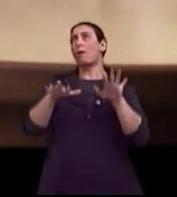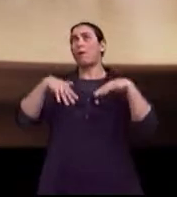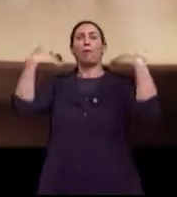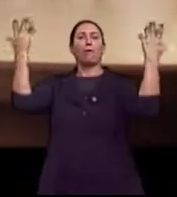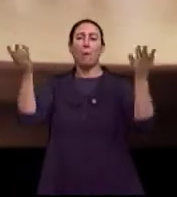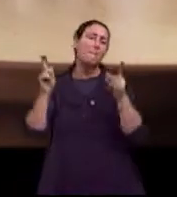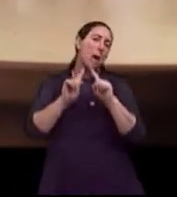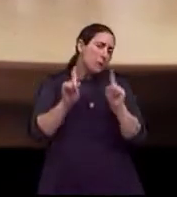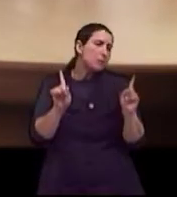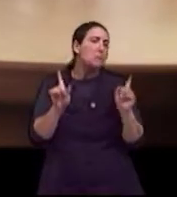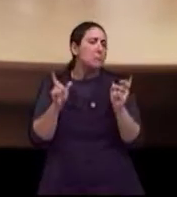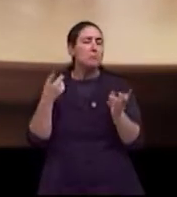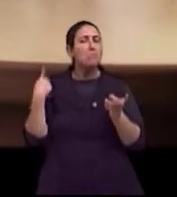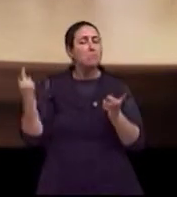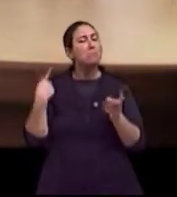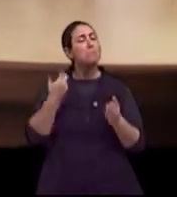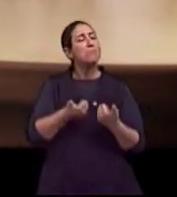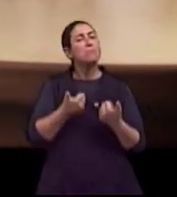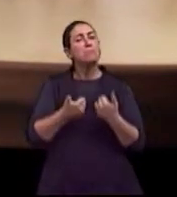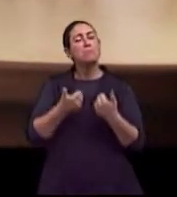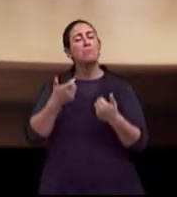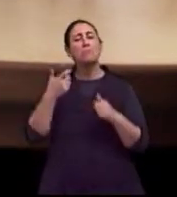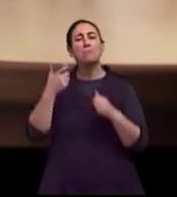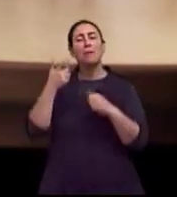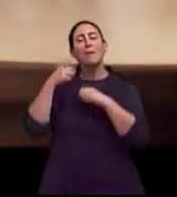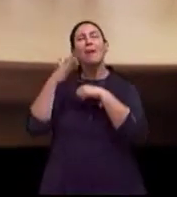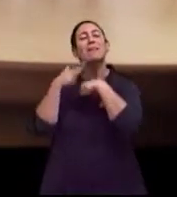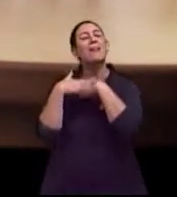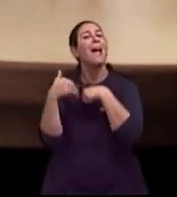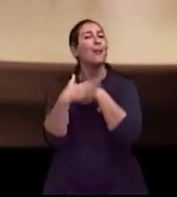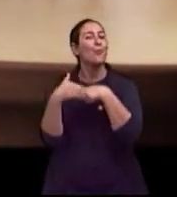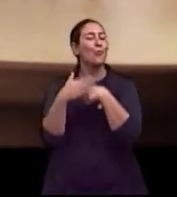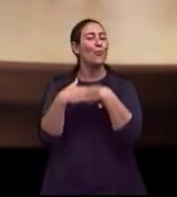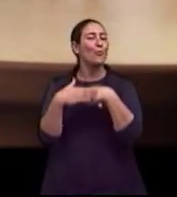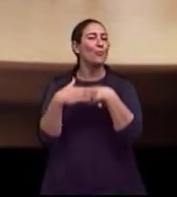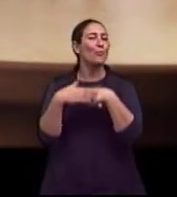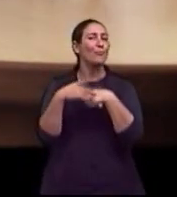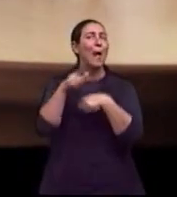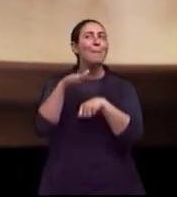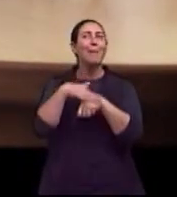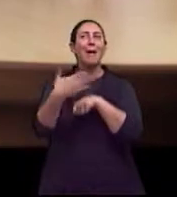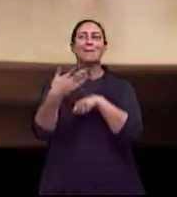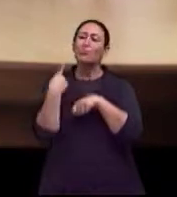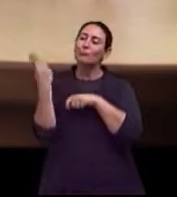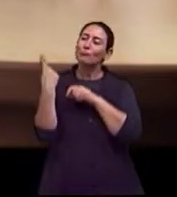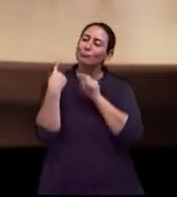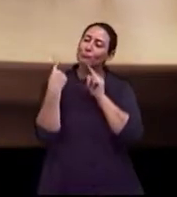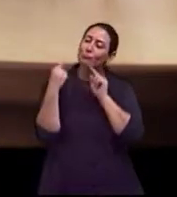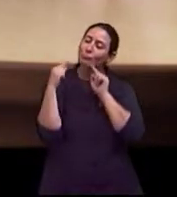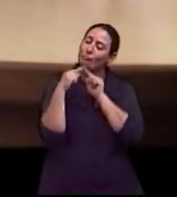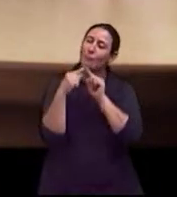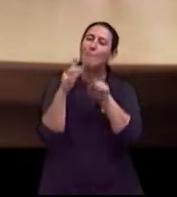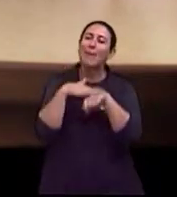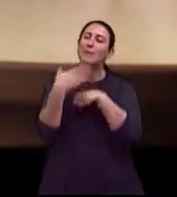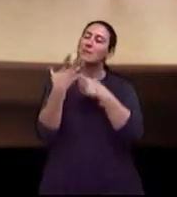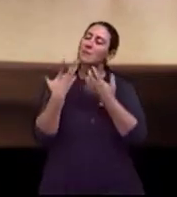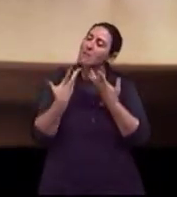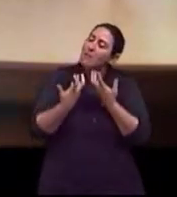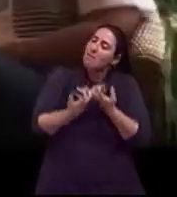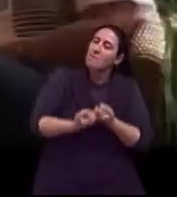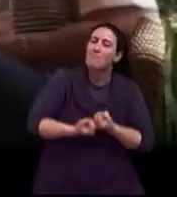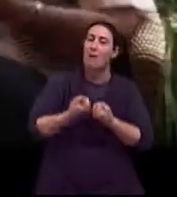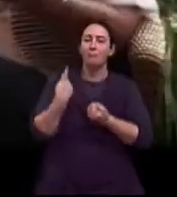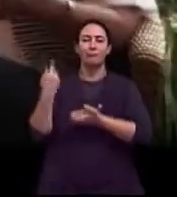sem maiores árabes. É mais de carinho, é mais de cumplicidade, é mais de aceitação um do